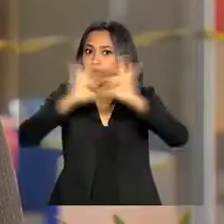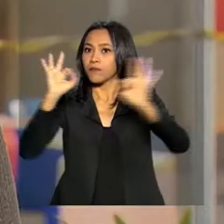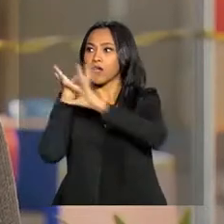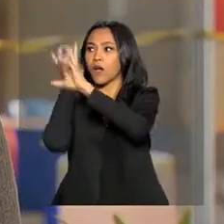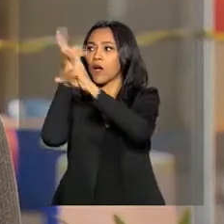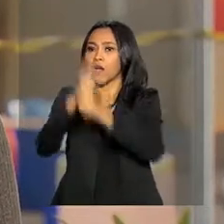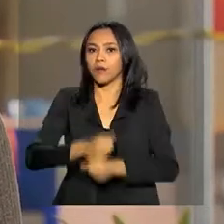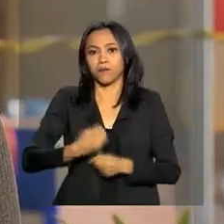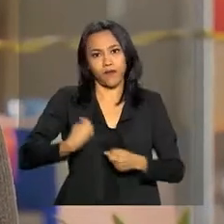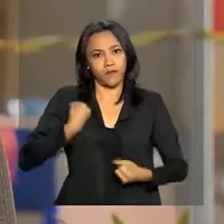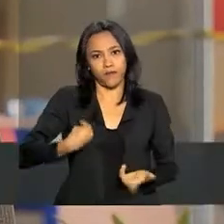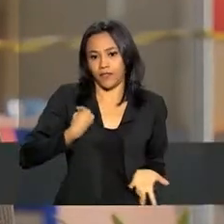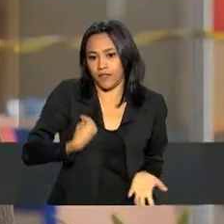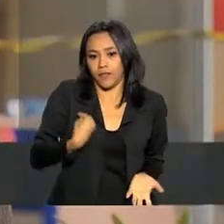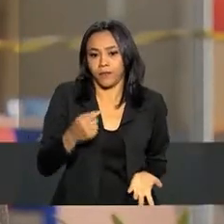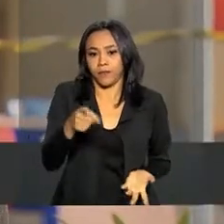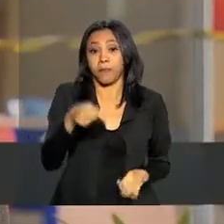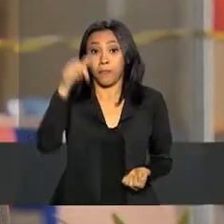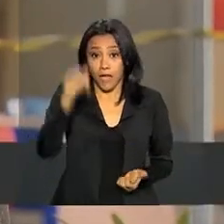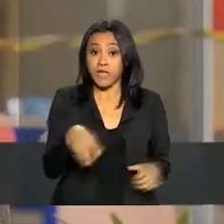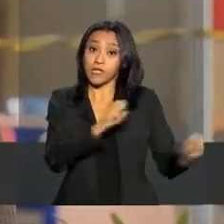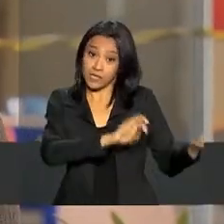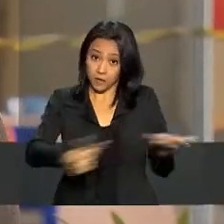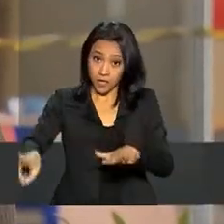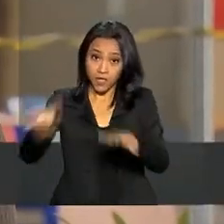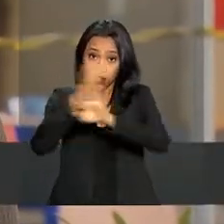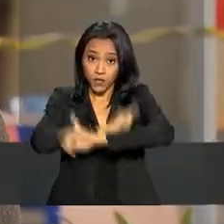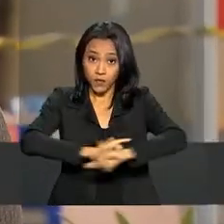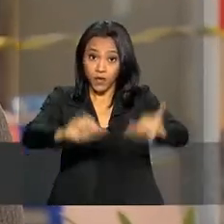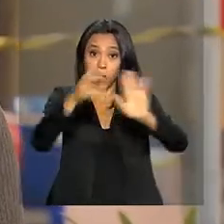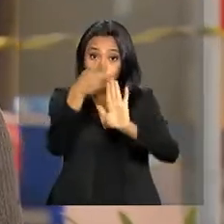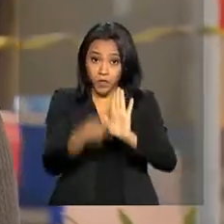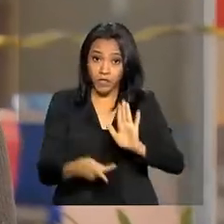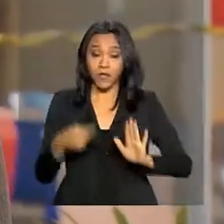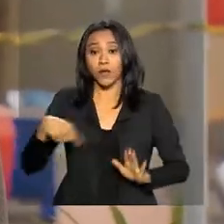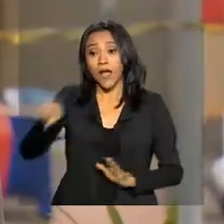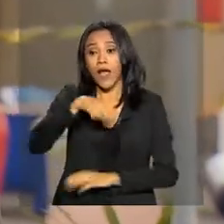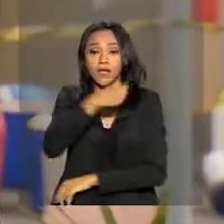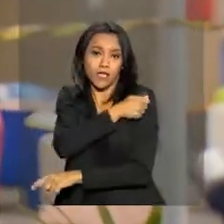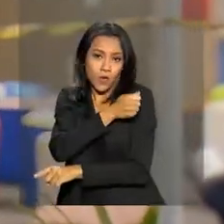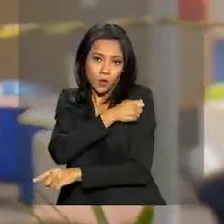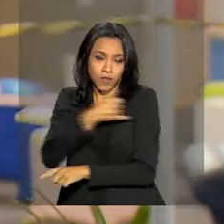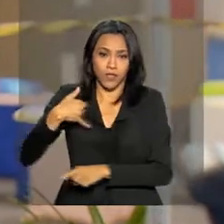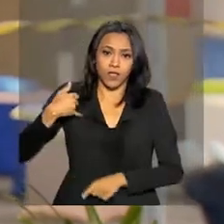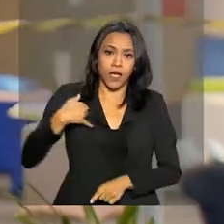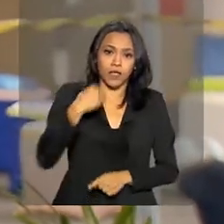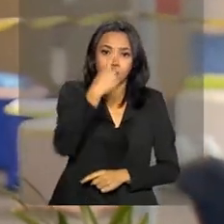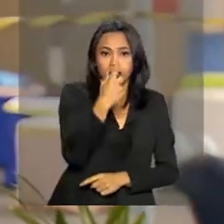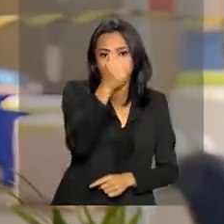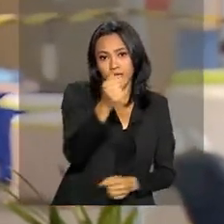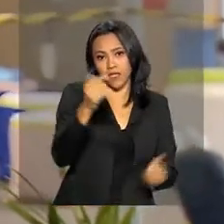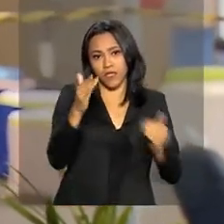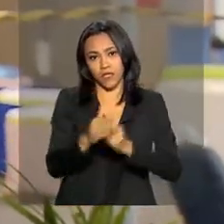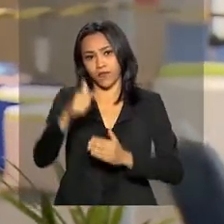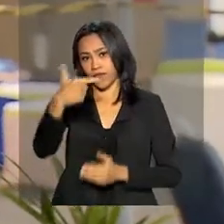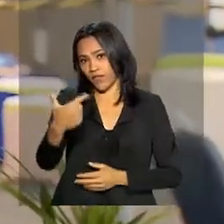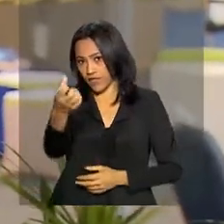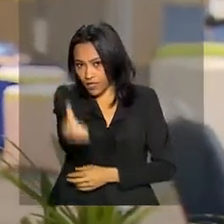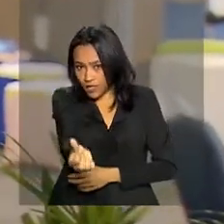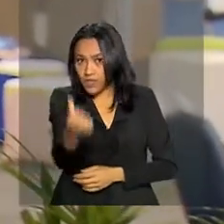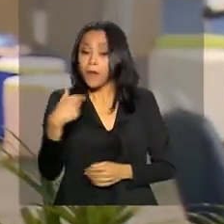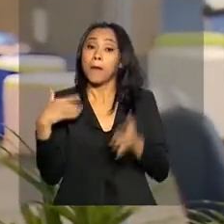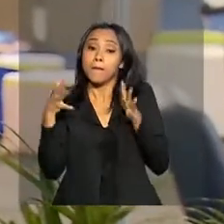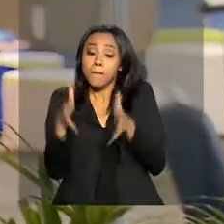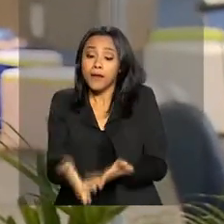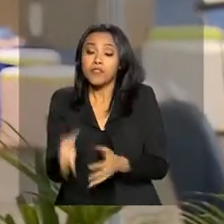Durante esta semana, além de divulgar o projeto, as estudantes com idades entre 17 e 26 anos participam de